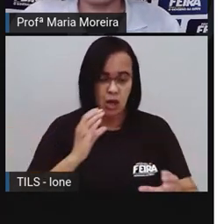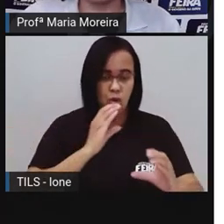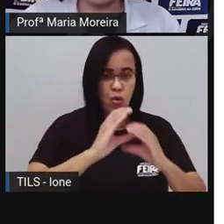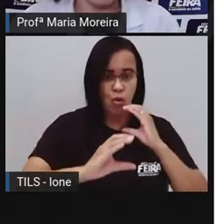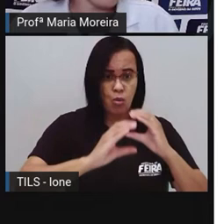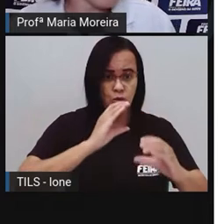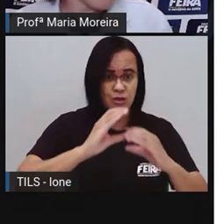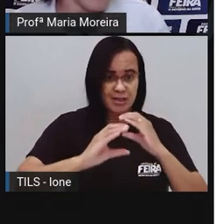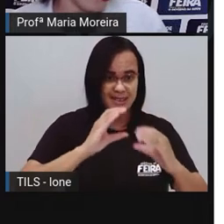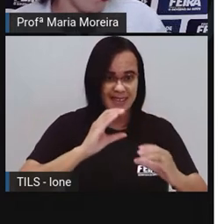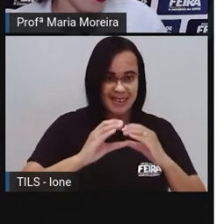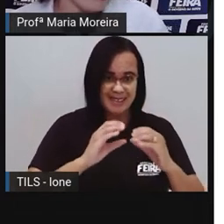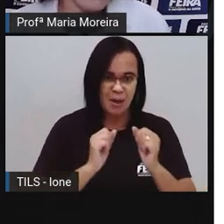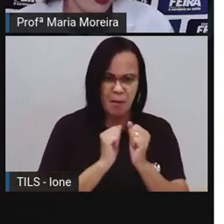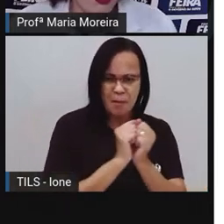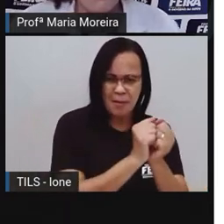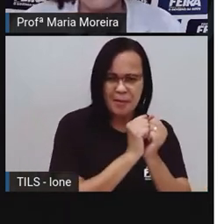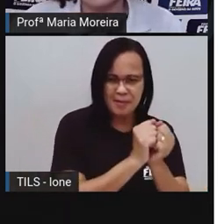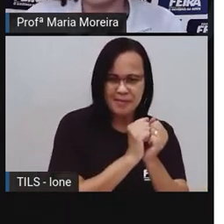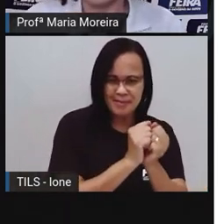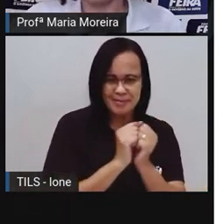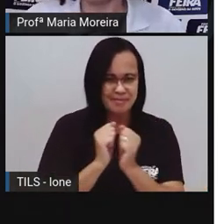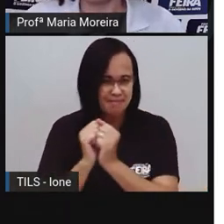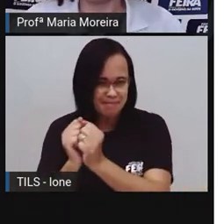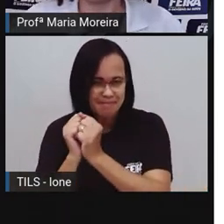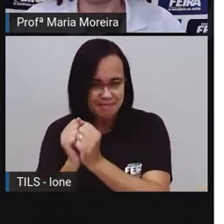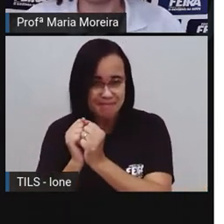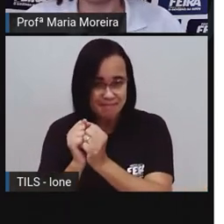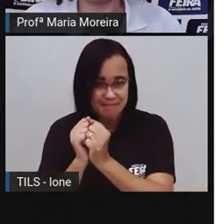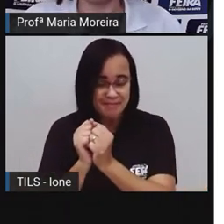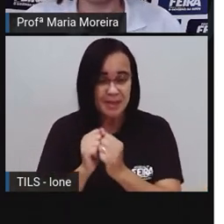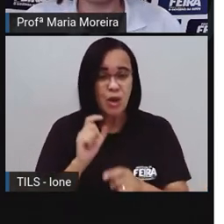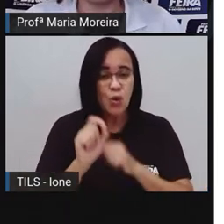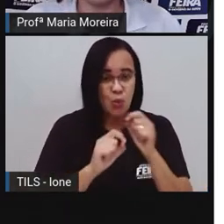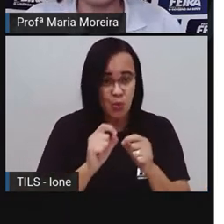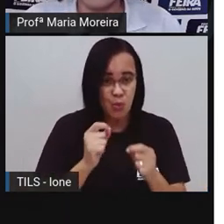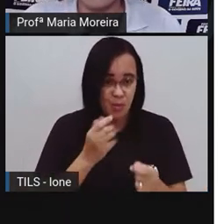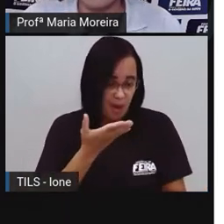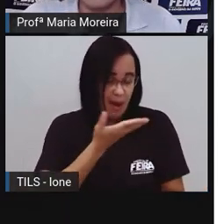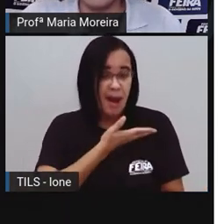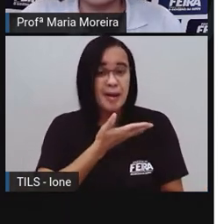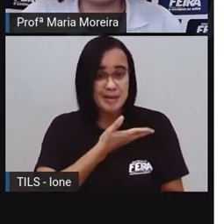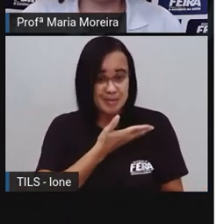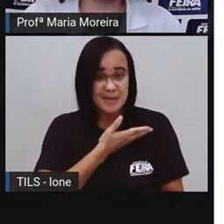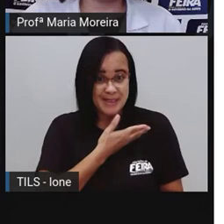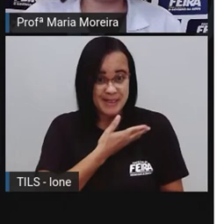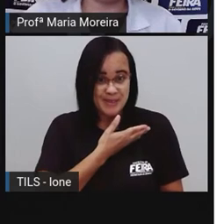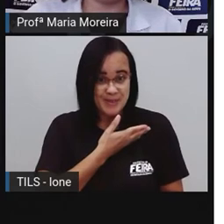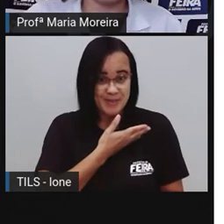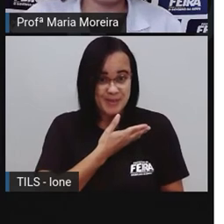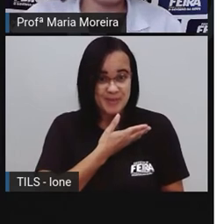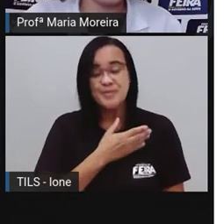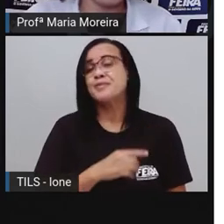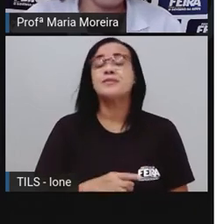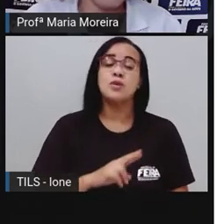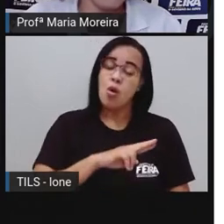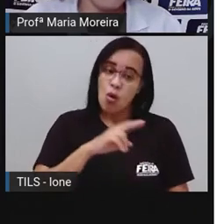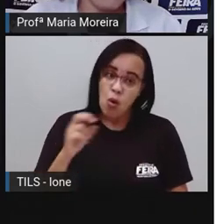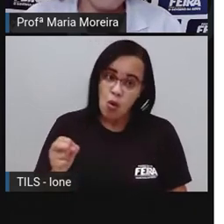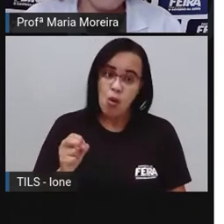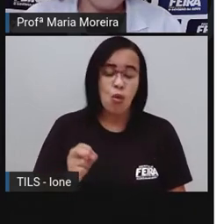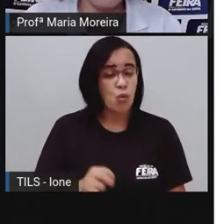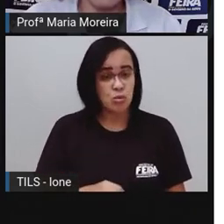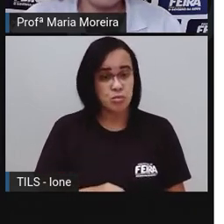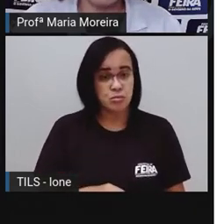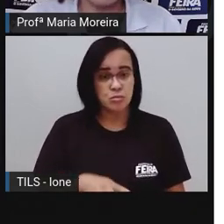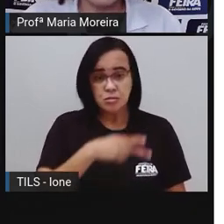Ao nome pessoal, ah, meu amigo pessoal, né? Ou com vínculo individual. Isso favorece o